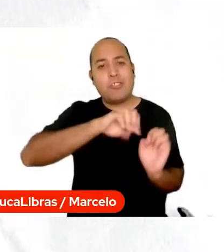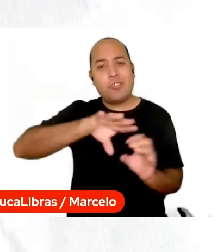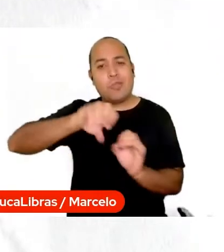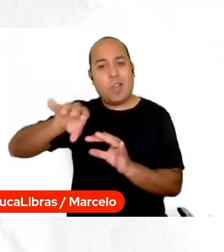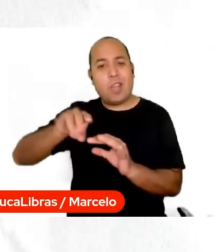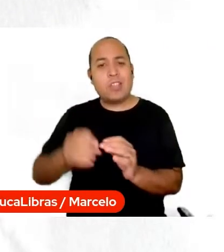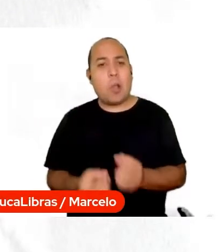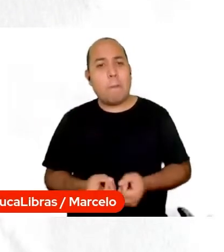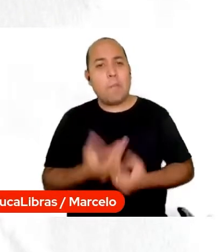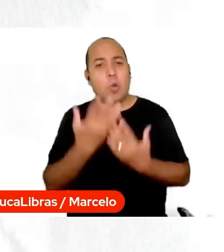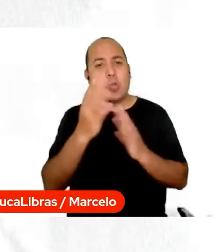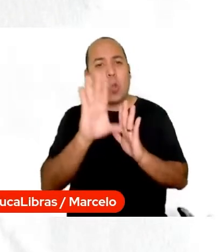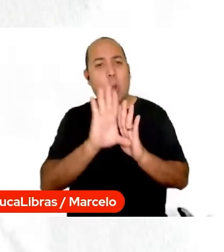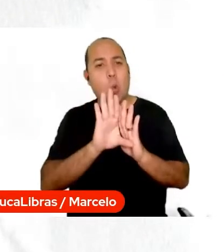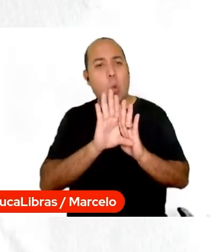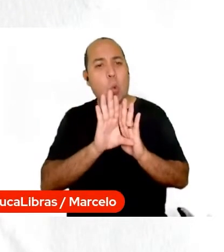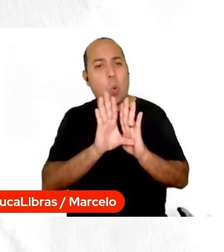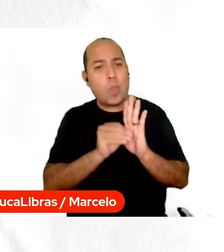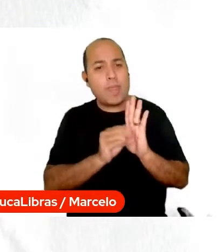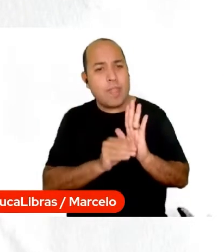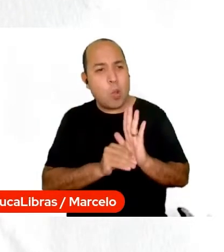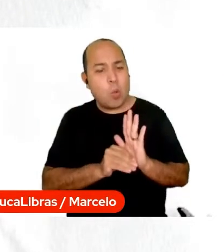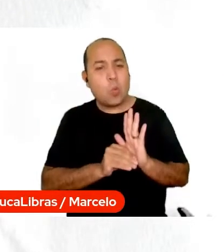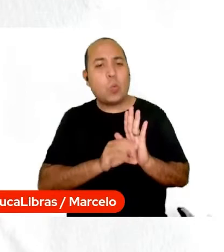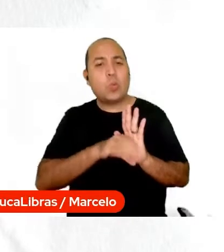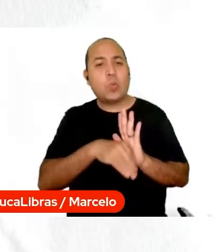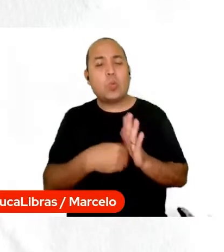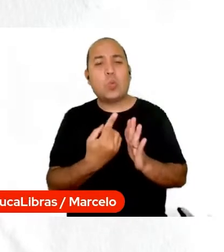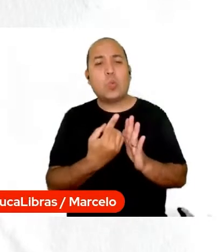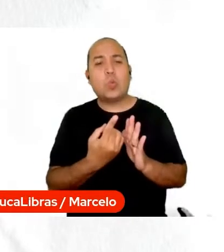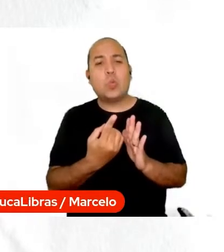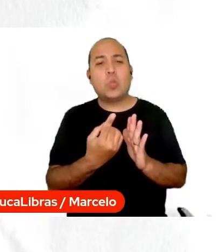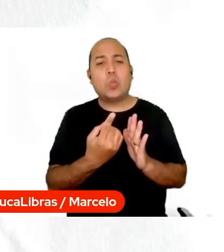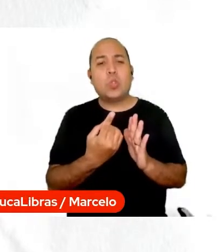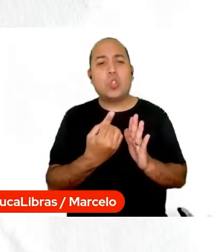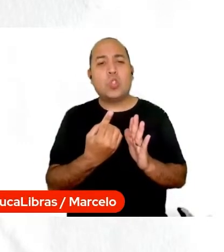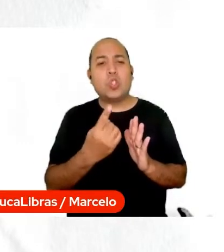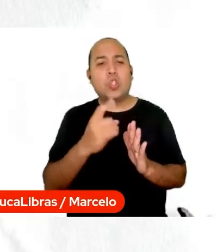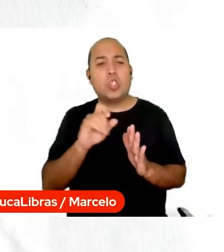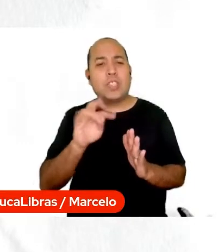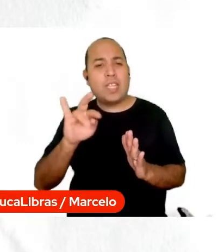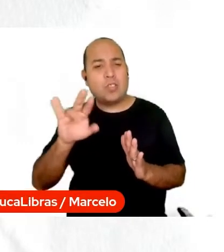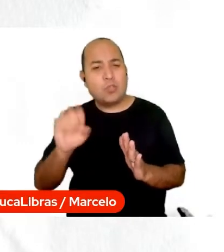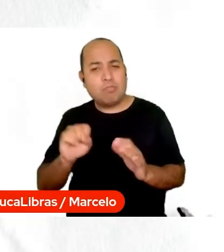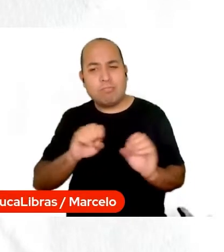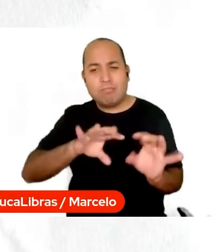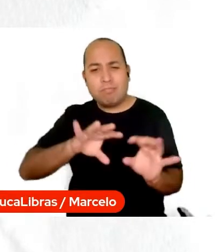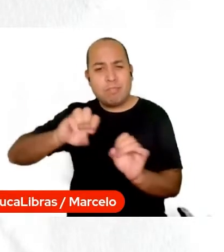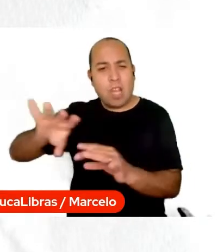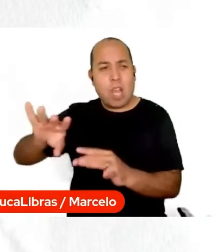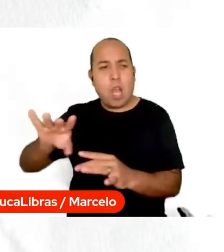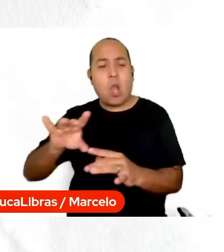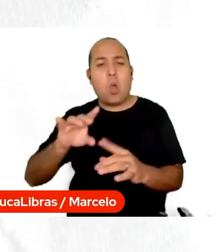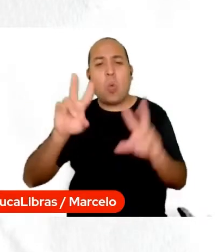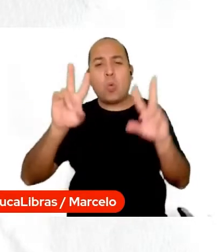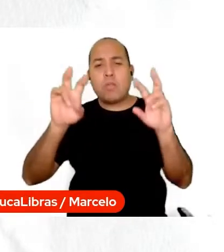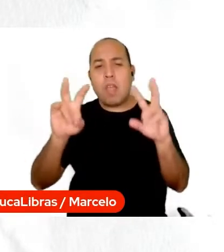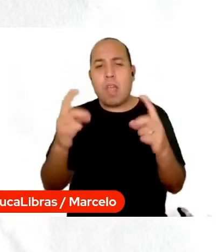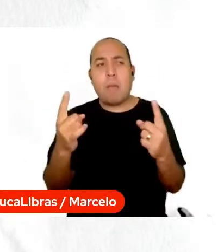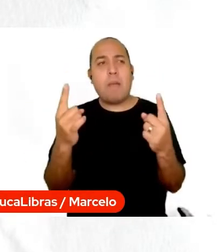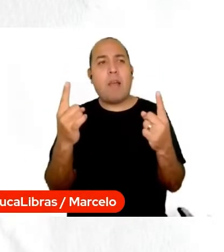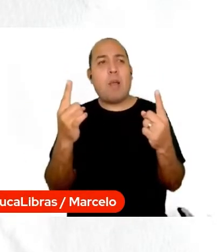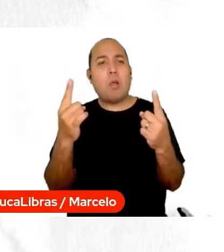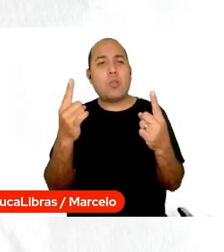conteúdos didáticos que problematizem temáticas históricas, sociais, políticas, ambientais que